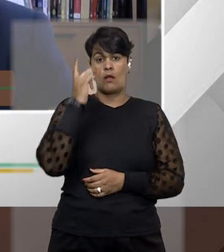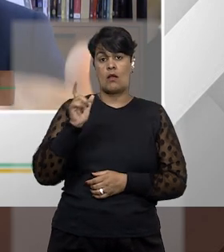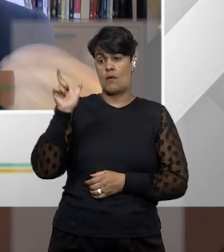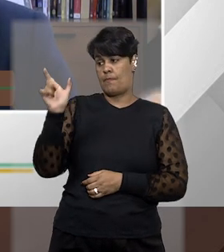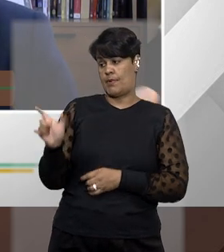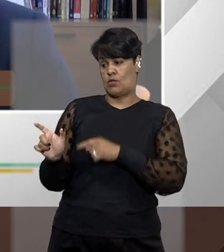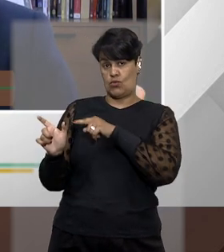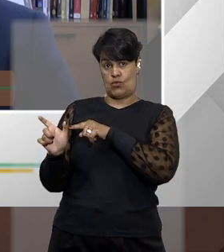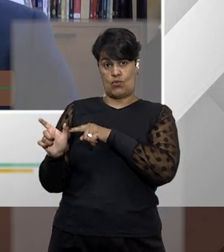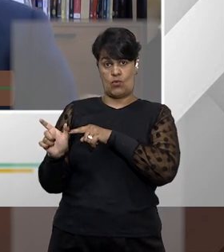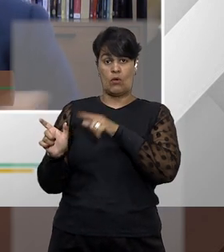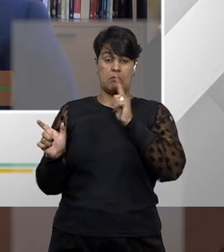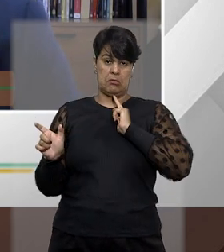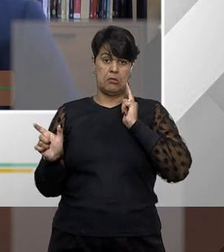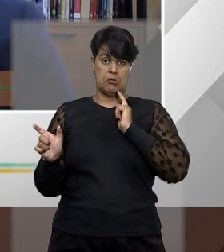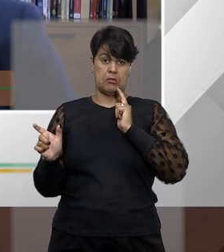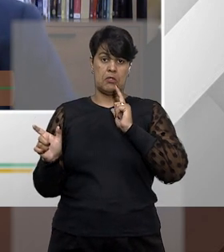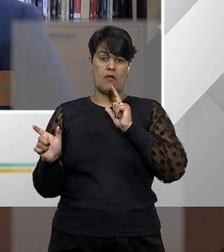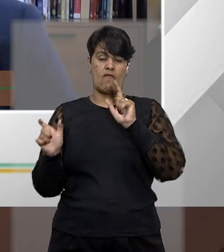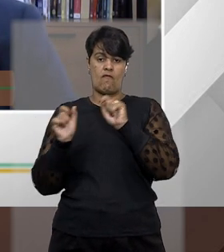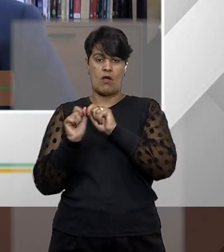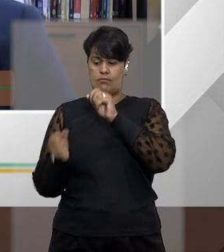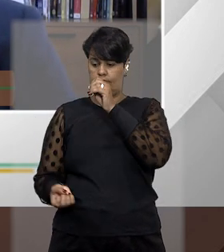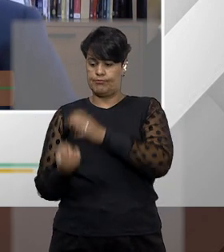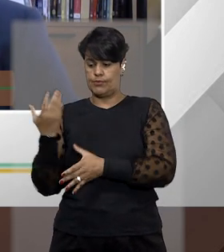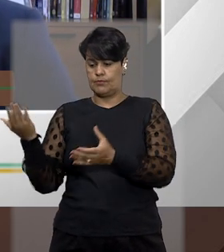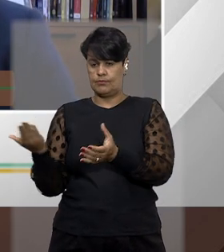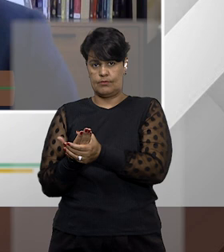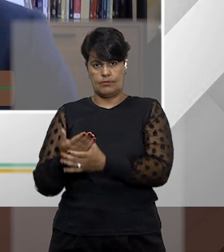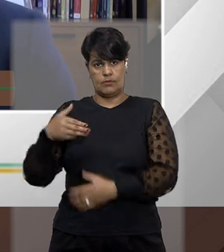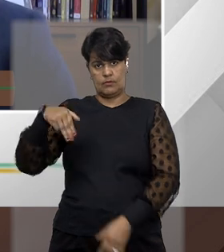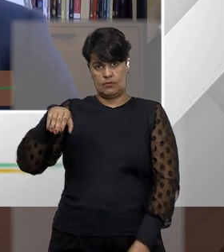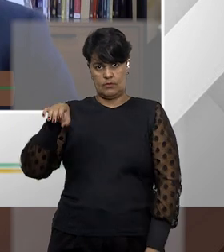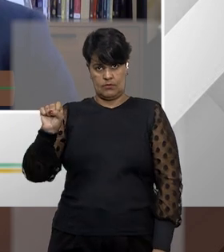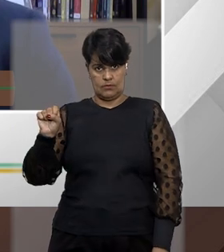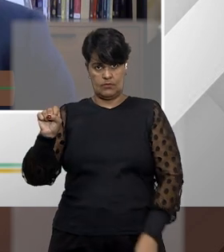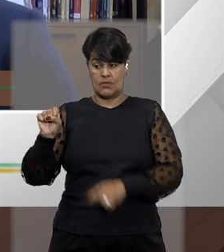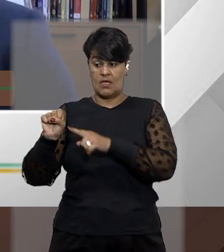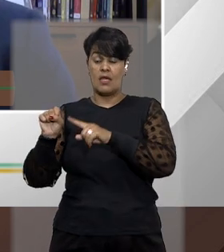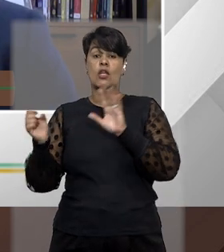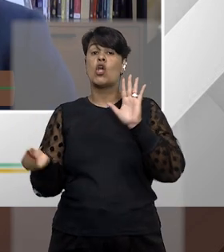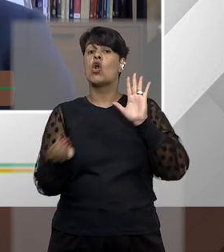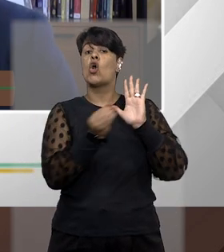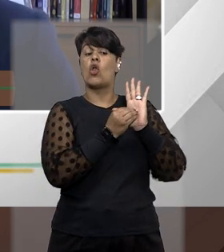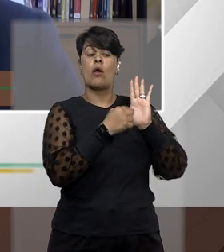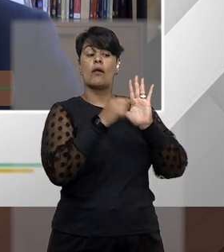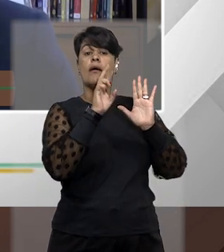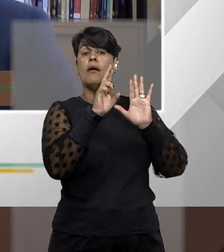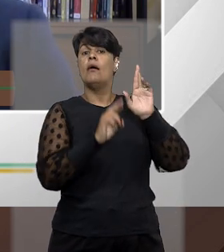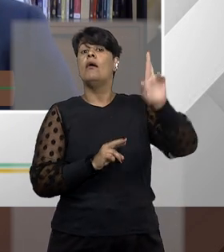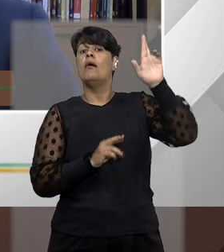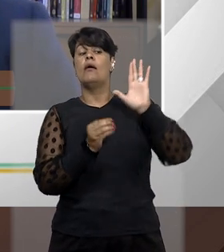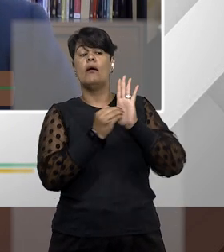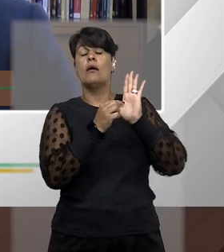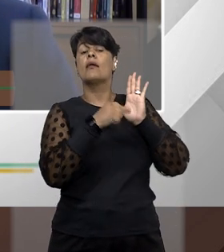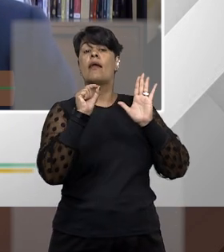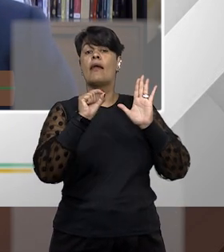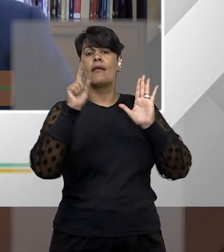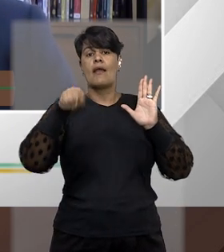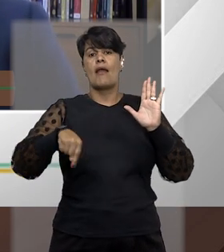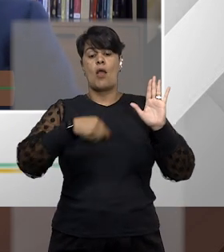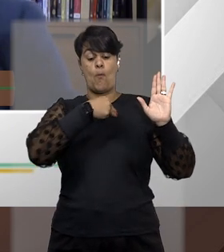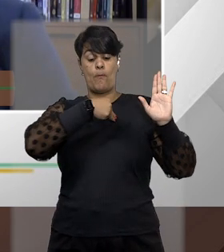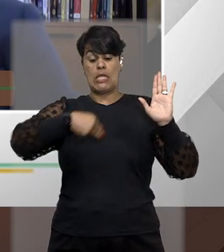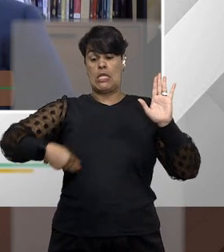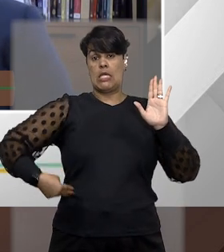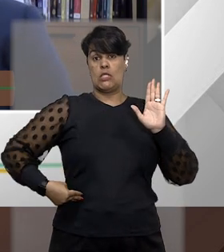direito líquido e certo foi violado, ele impetra um mandado de segurança, colocando como autoridade co-atora o ministro da economia.